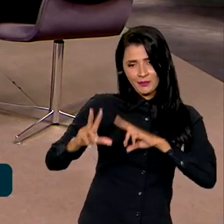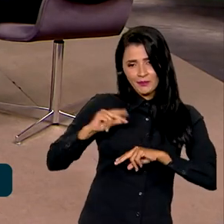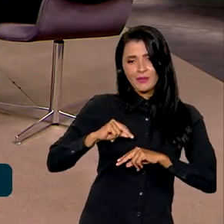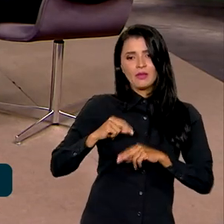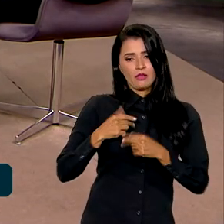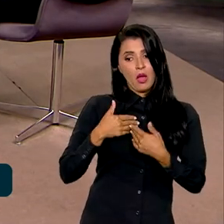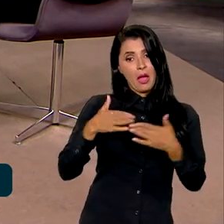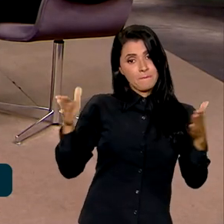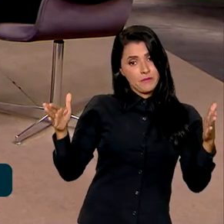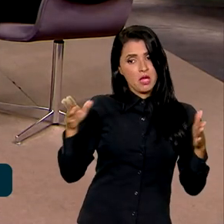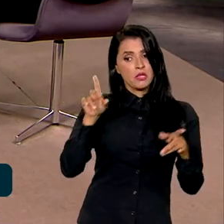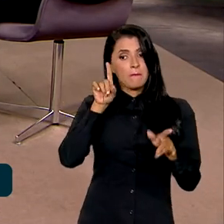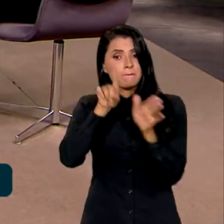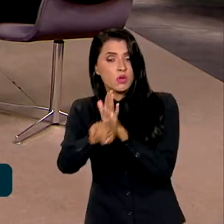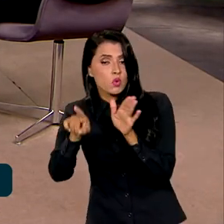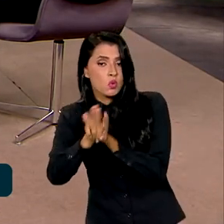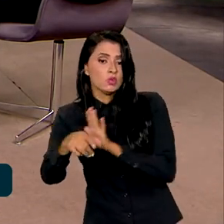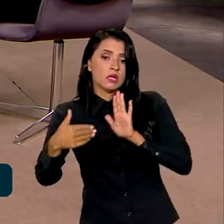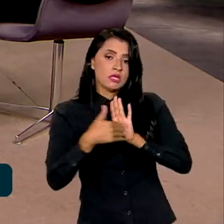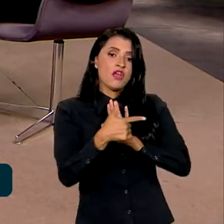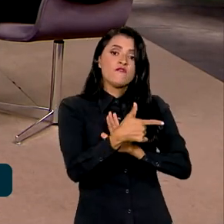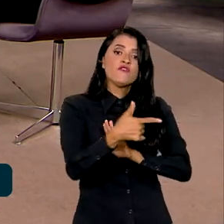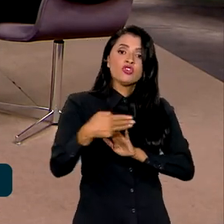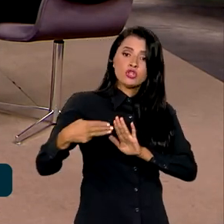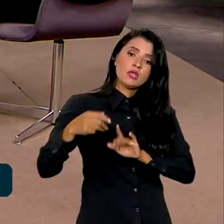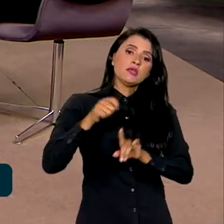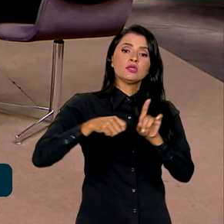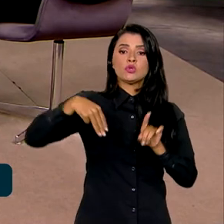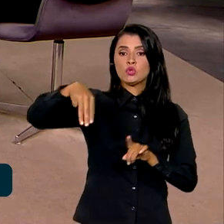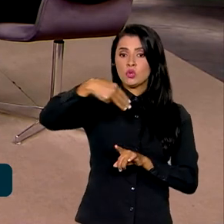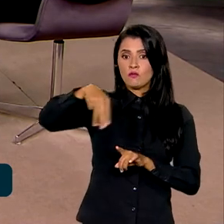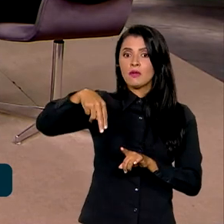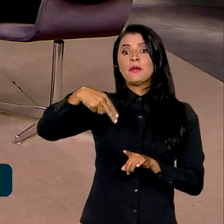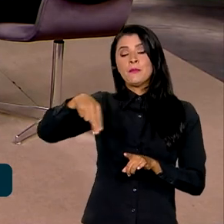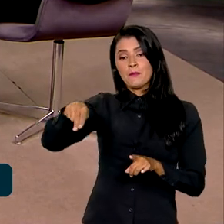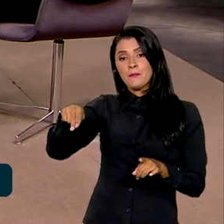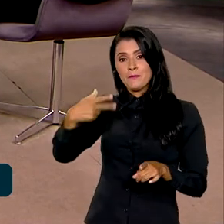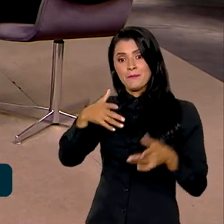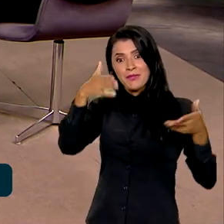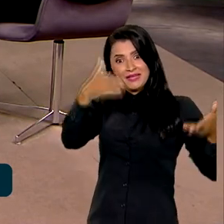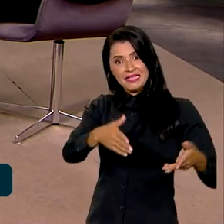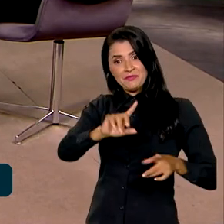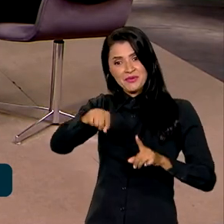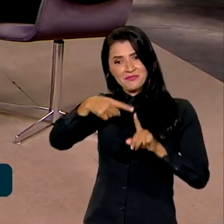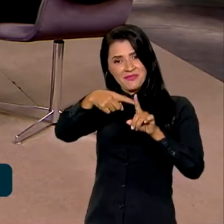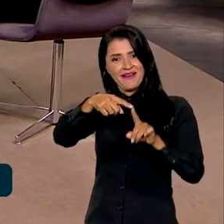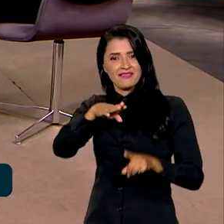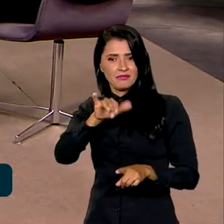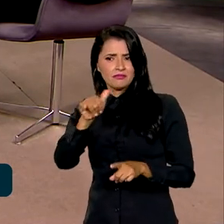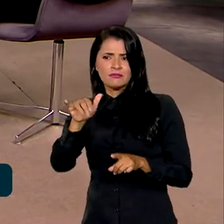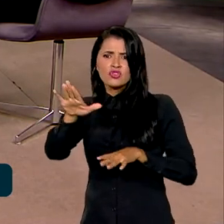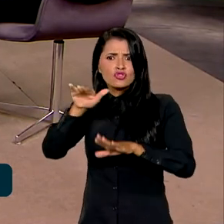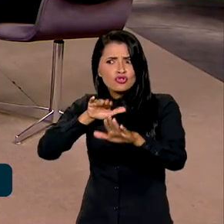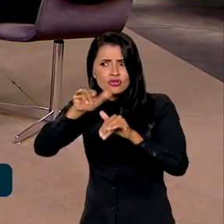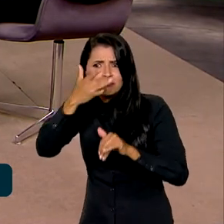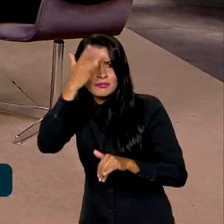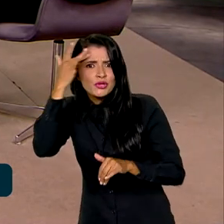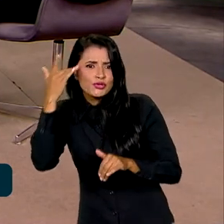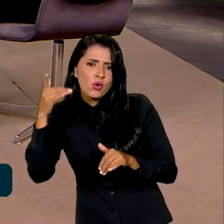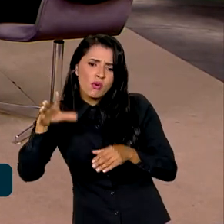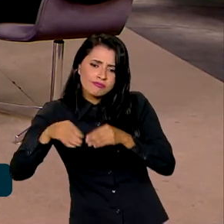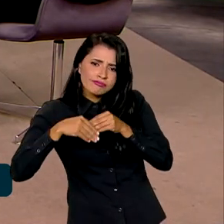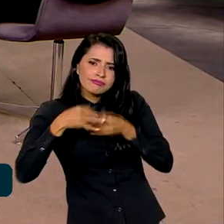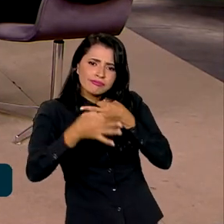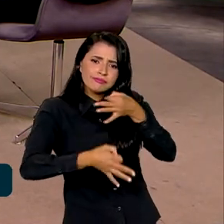pública aberta até dia 23 de novembro pelo Participa Mais BR. Nós estamos convidando todos que têm interesse nesse assunto a contribuírem para que o governo